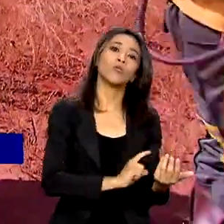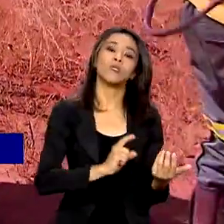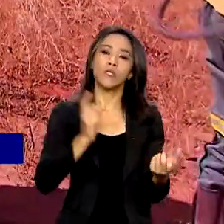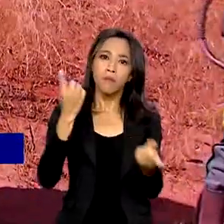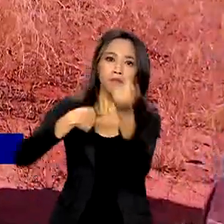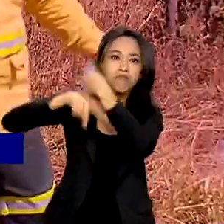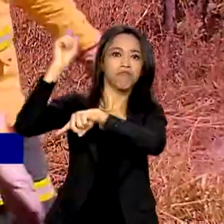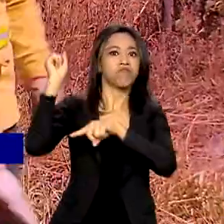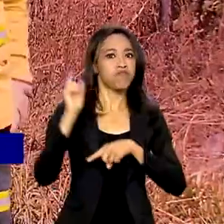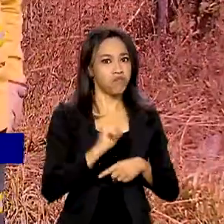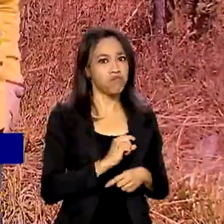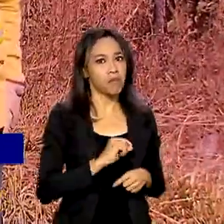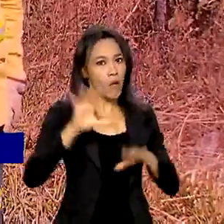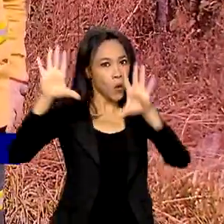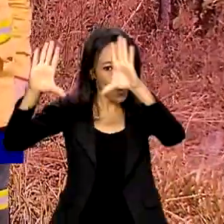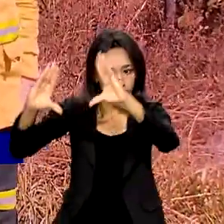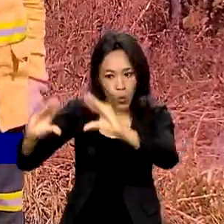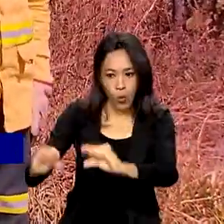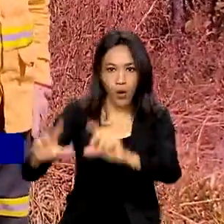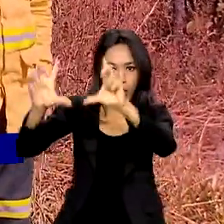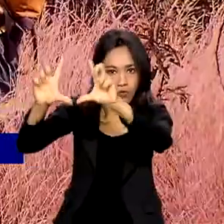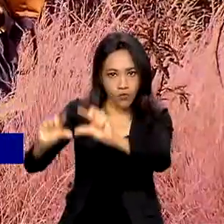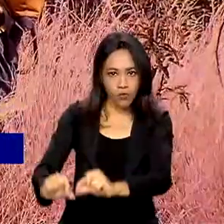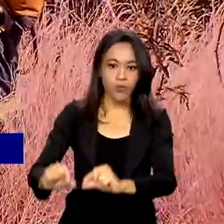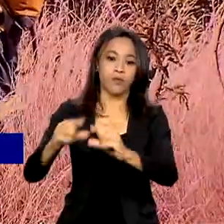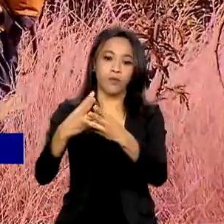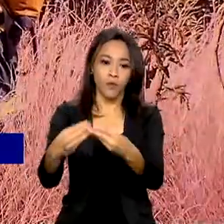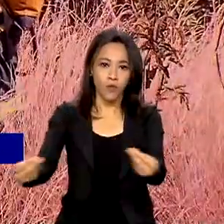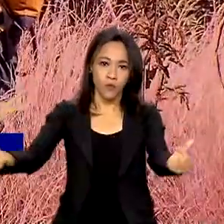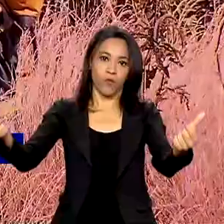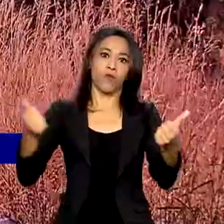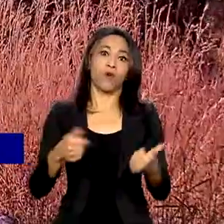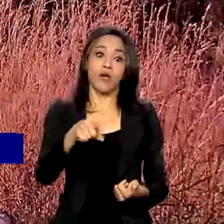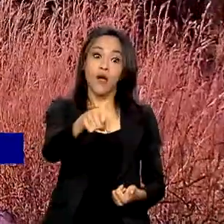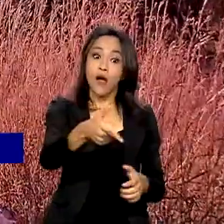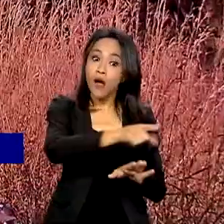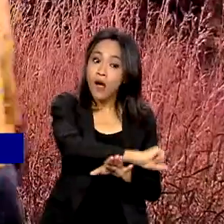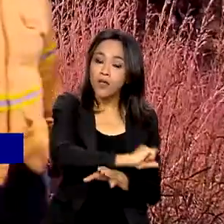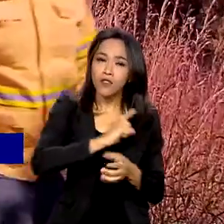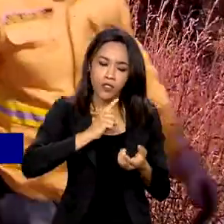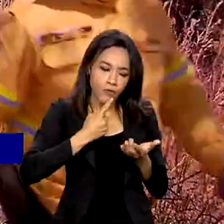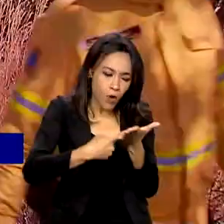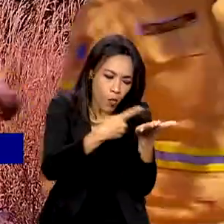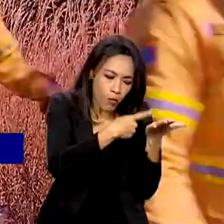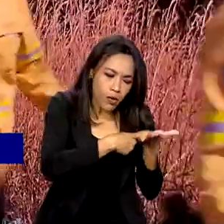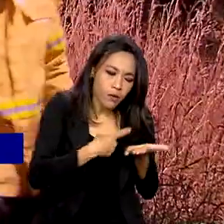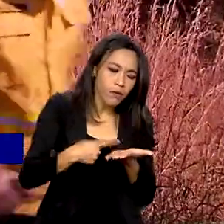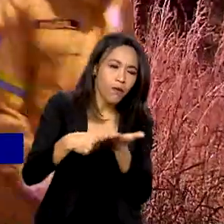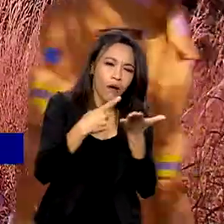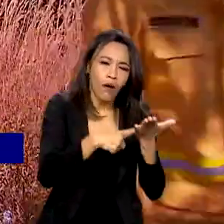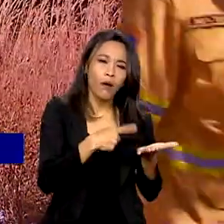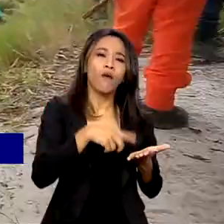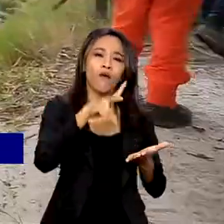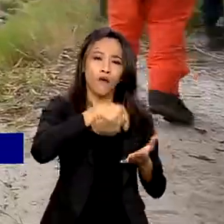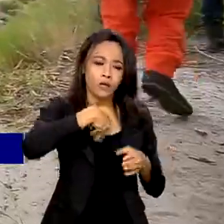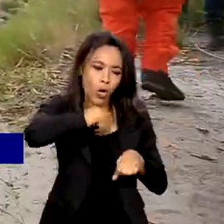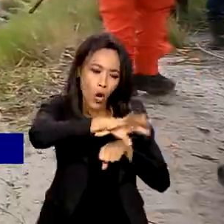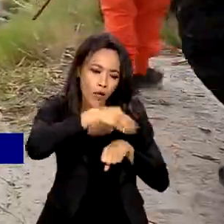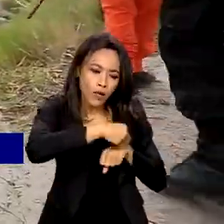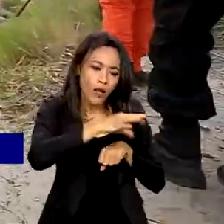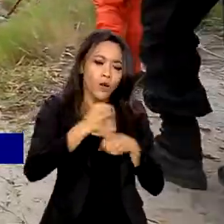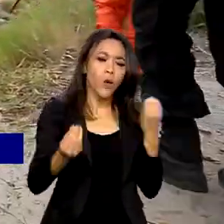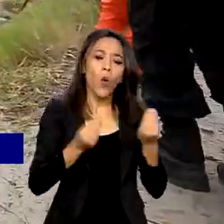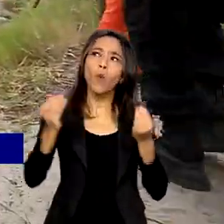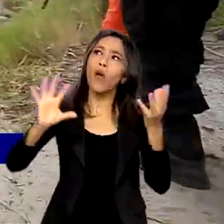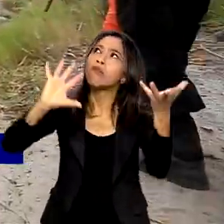Os brigadistas brasileiros, inclusive, antes de decidir a estratégia de combate ao fogo, vão ser orientados sobre a